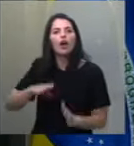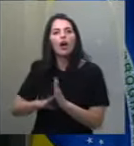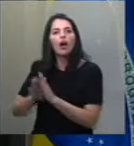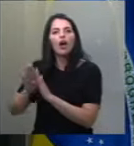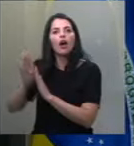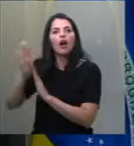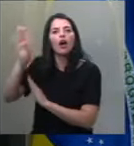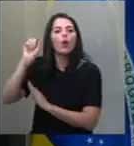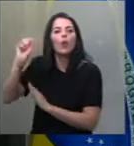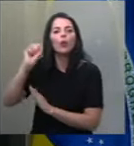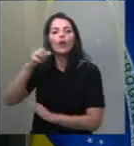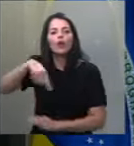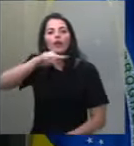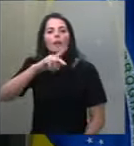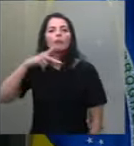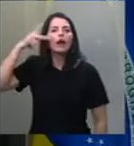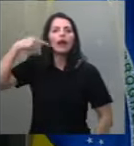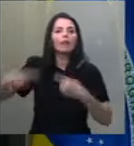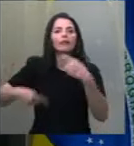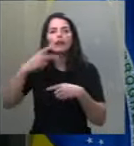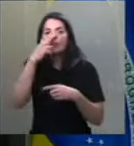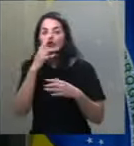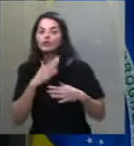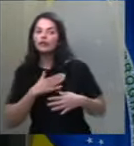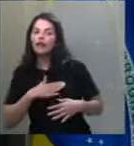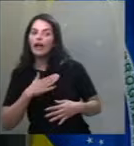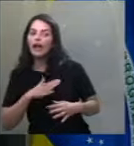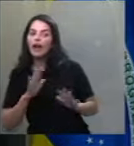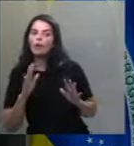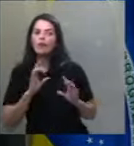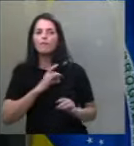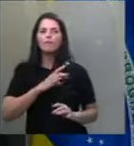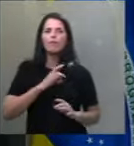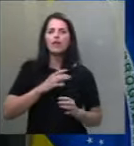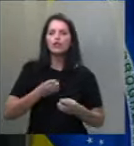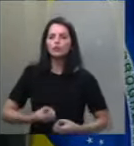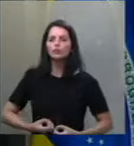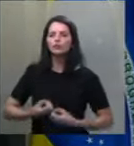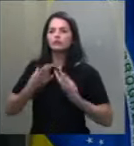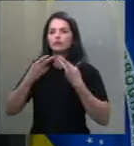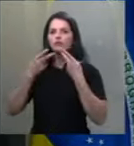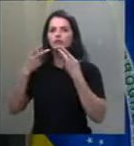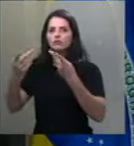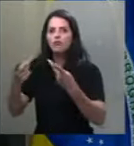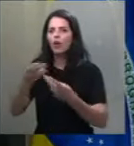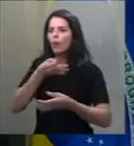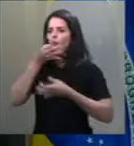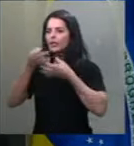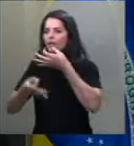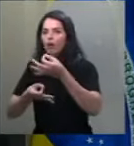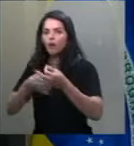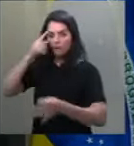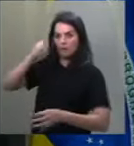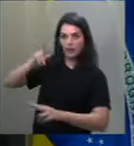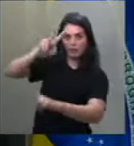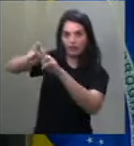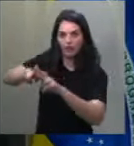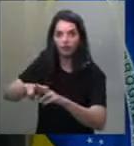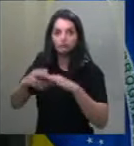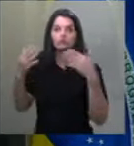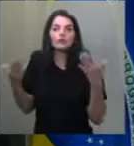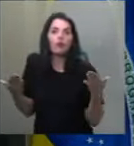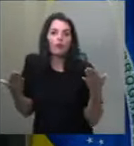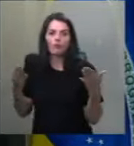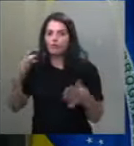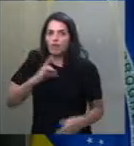postura de pianinho, com receio de expressar as suas opiniões. E nós, aqui no